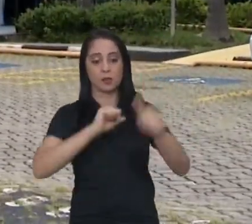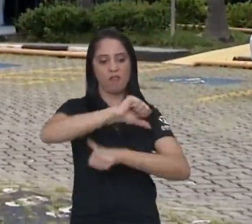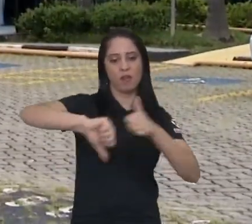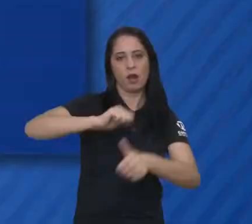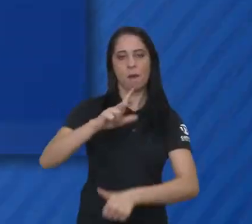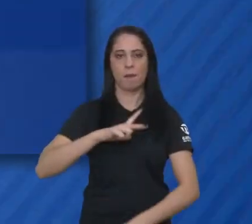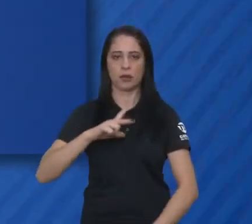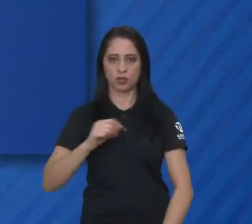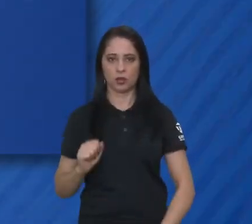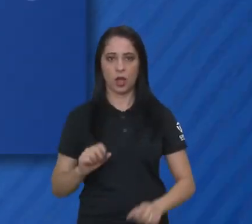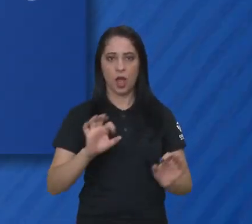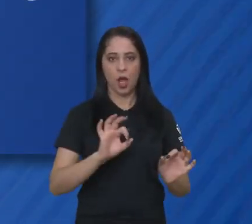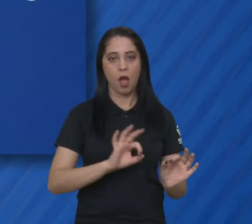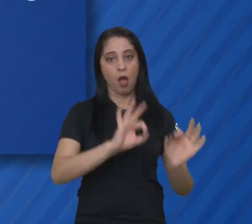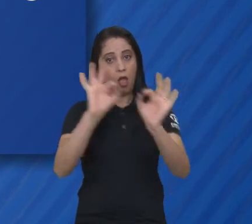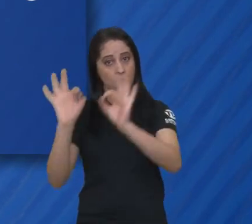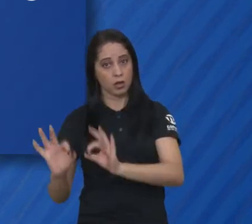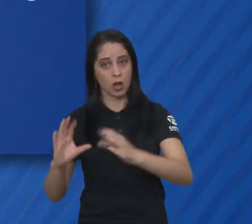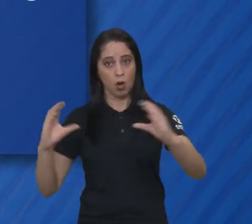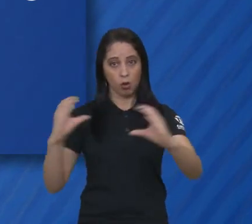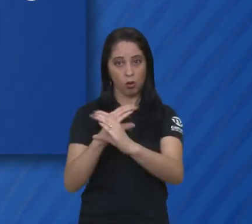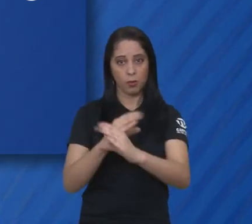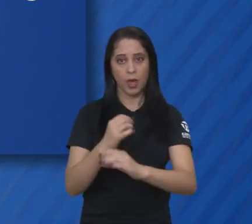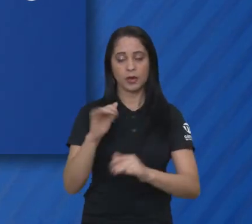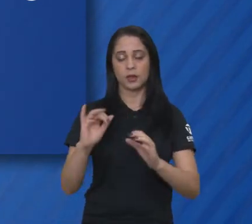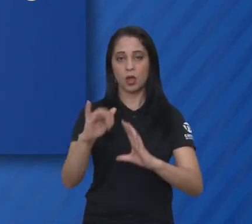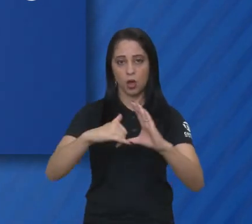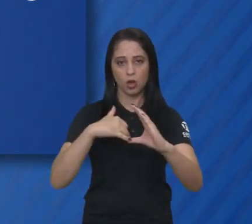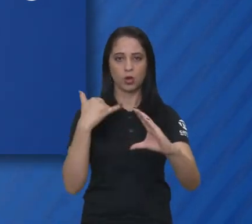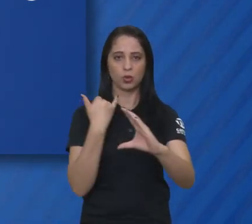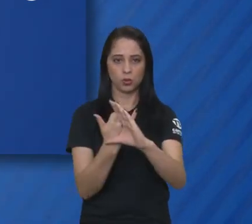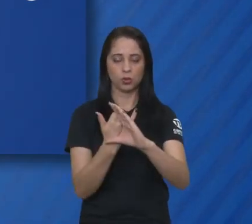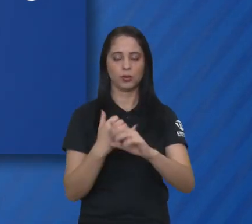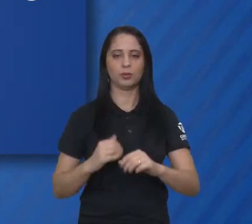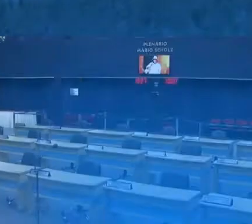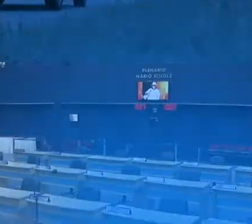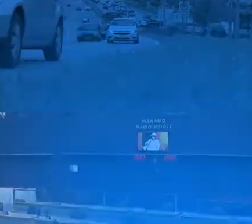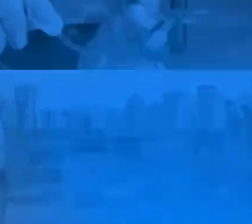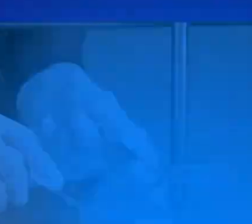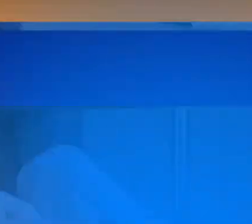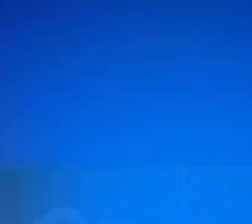Sabesp. A sessão na íntegra você confere no nosso canal do YouTube.